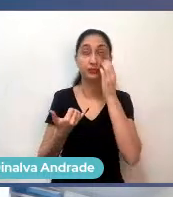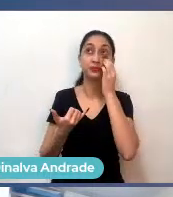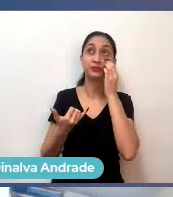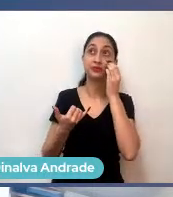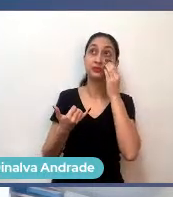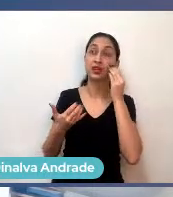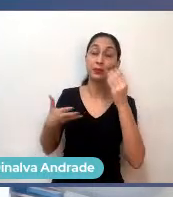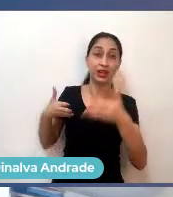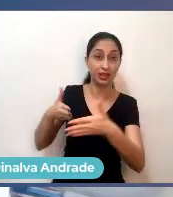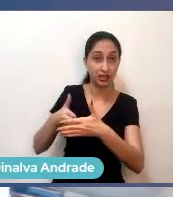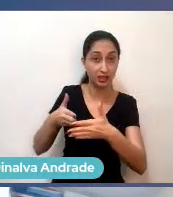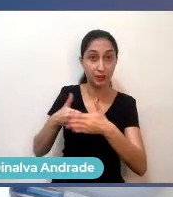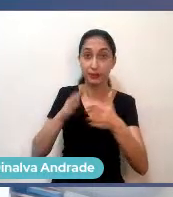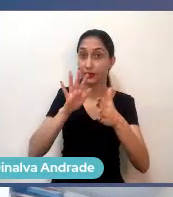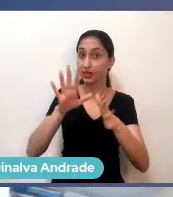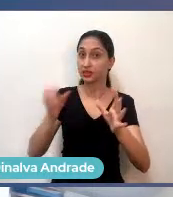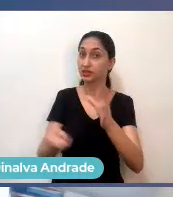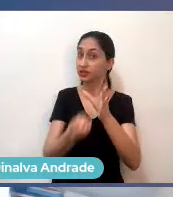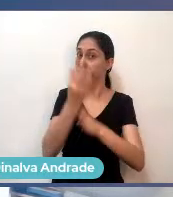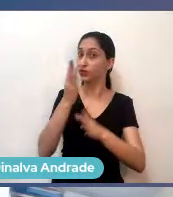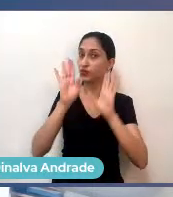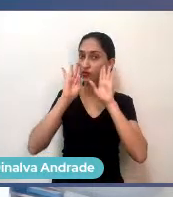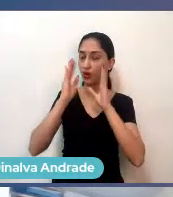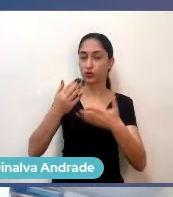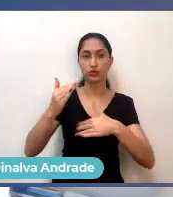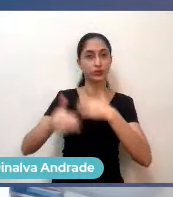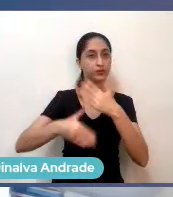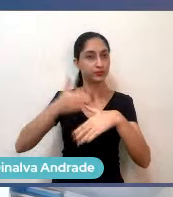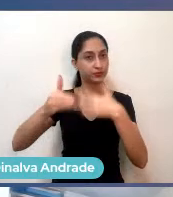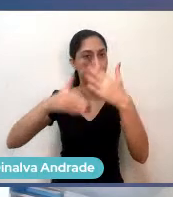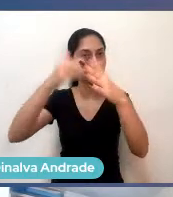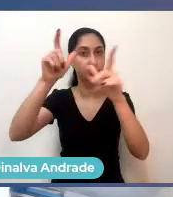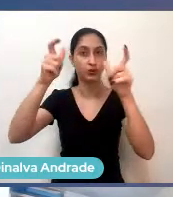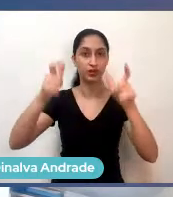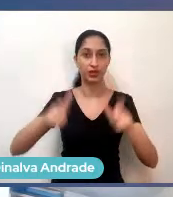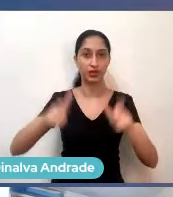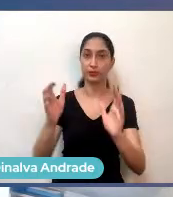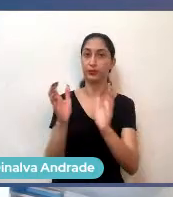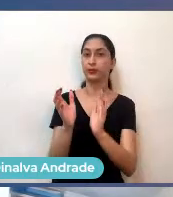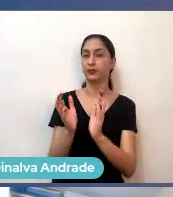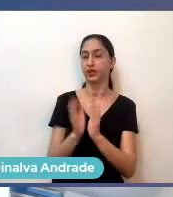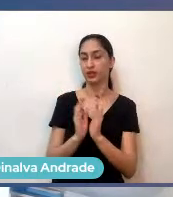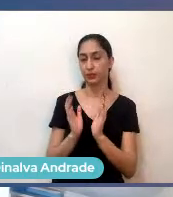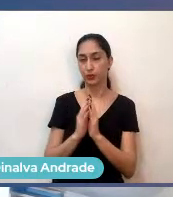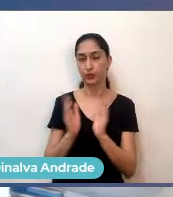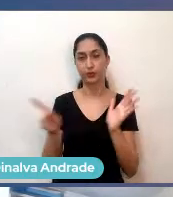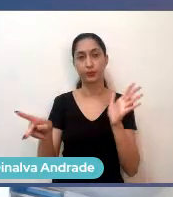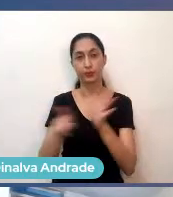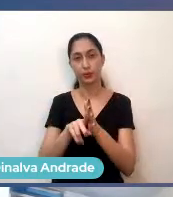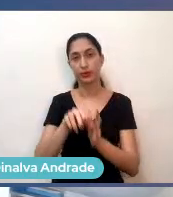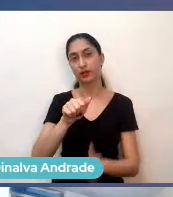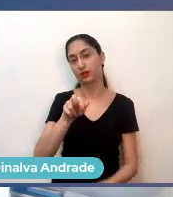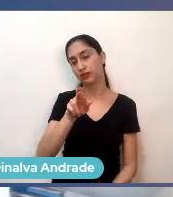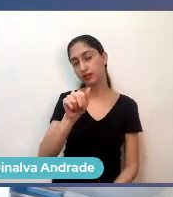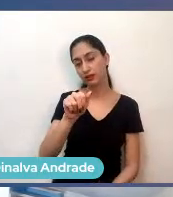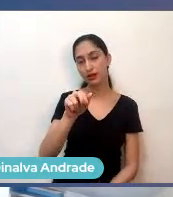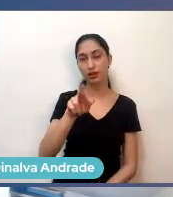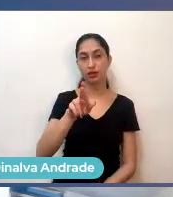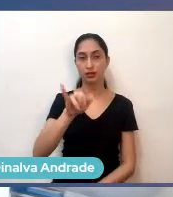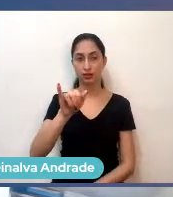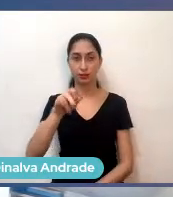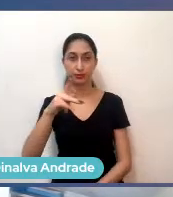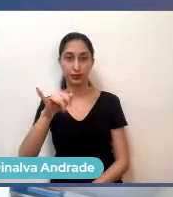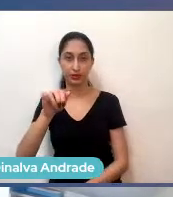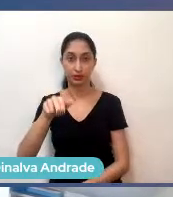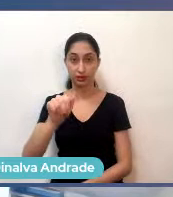foco já de trabalho e de desenvolvimento em Pernambuco, nessa região de Araripina. A economia de Araripina é